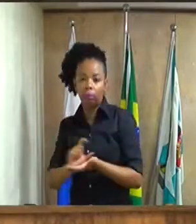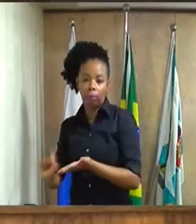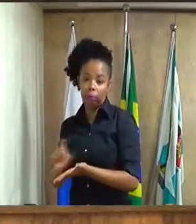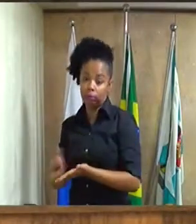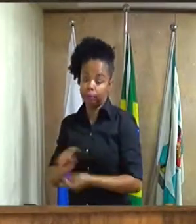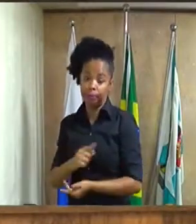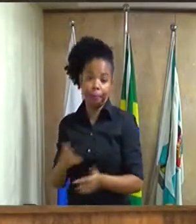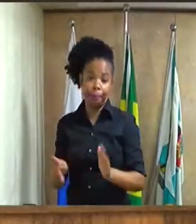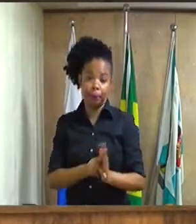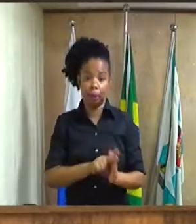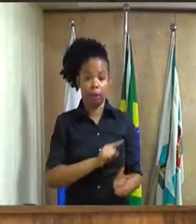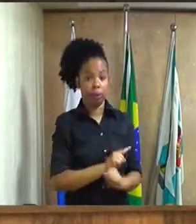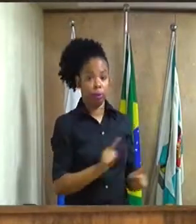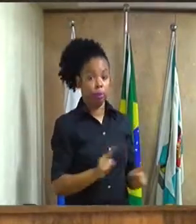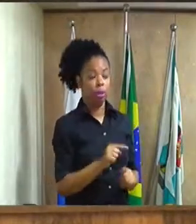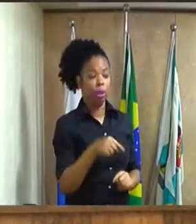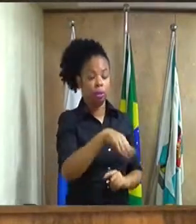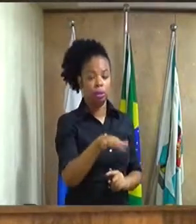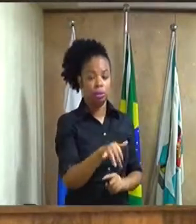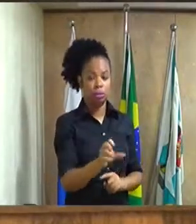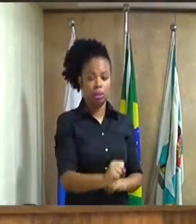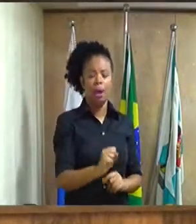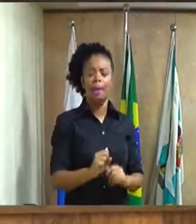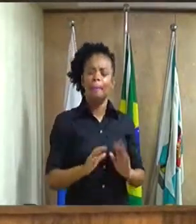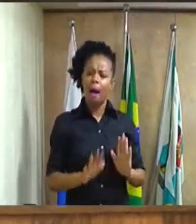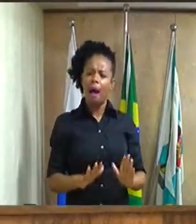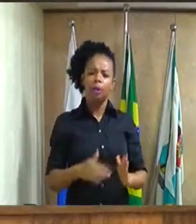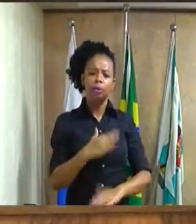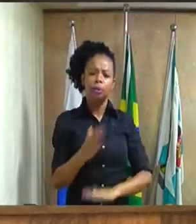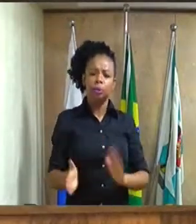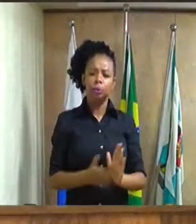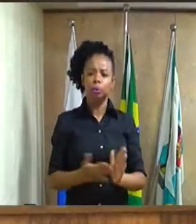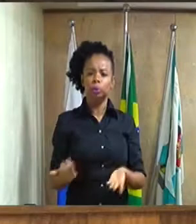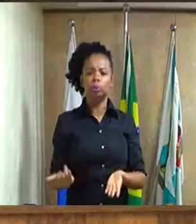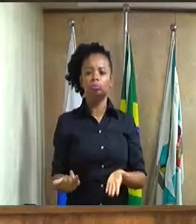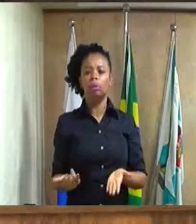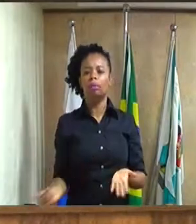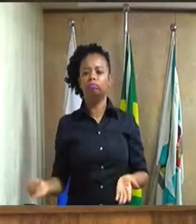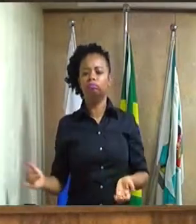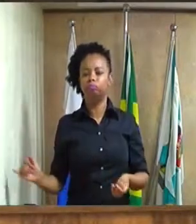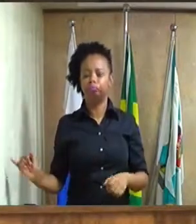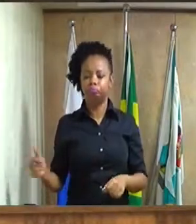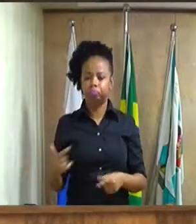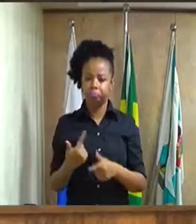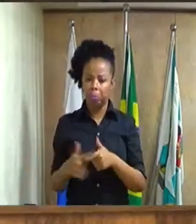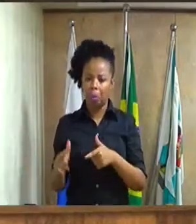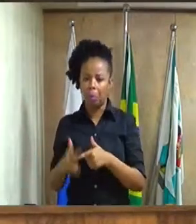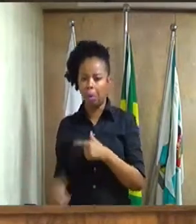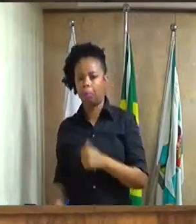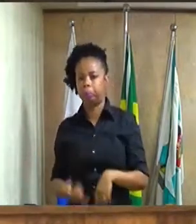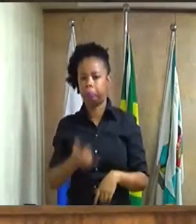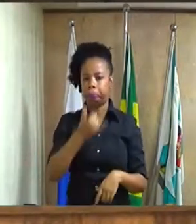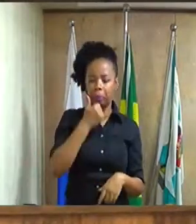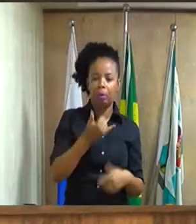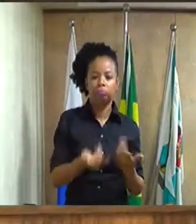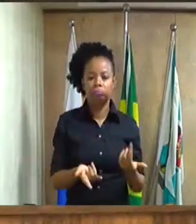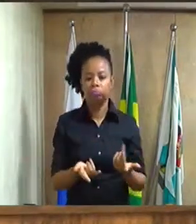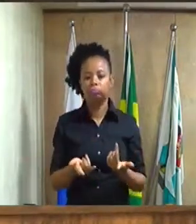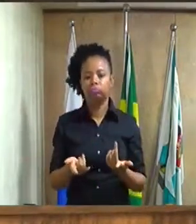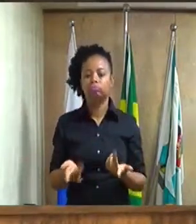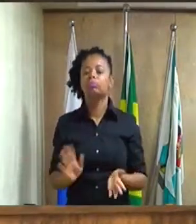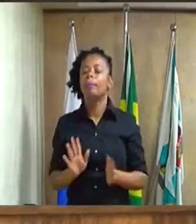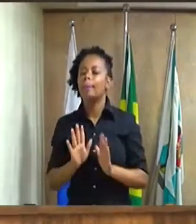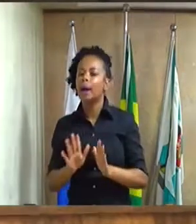E, como tudo não é só tragédia, vereador Livão de Almeida, eu queria aqui também